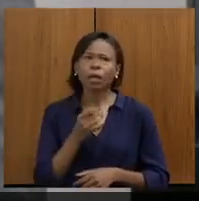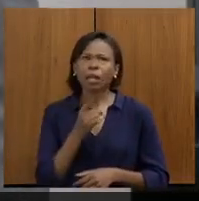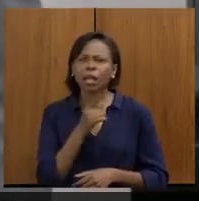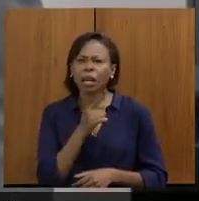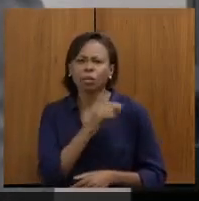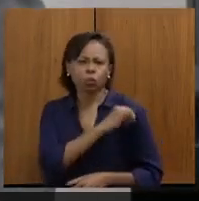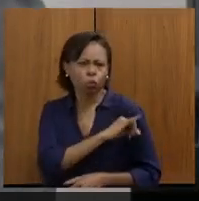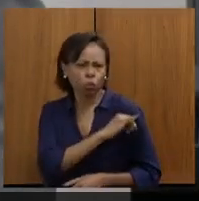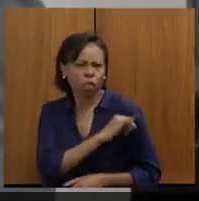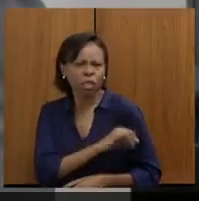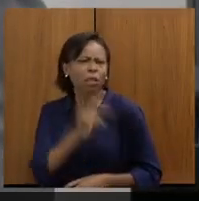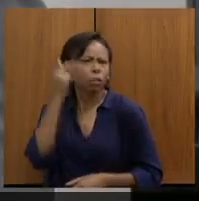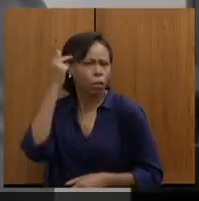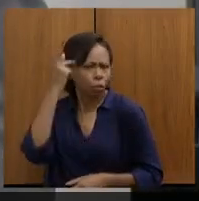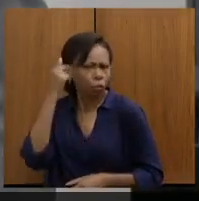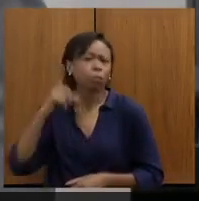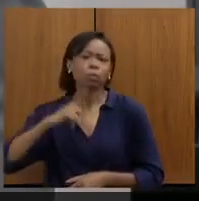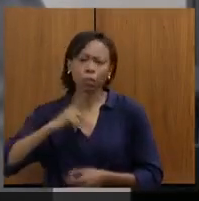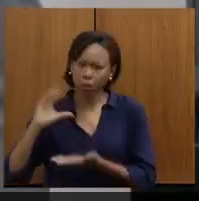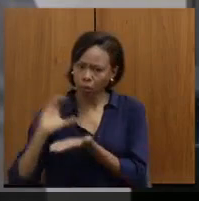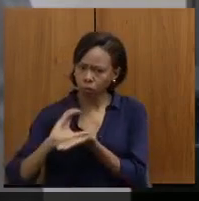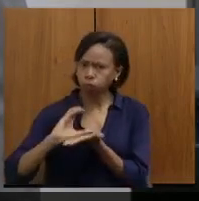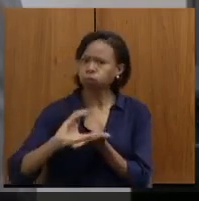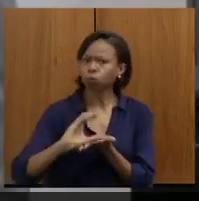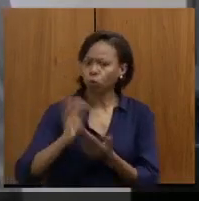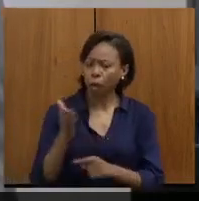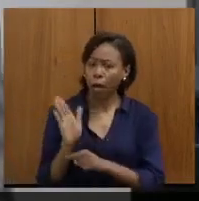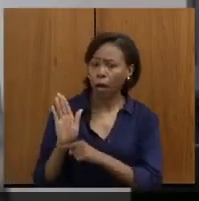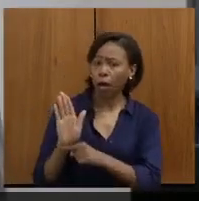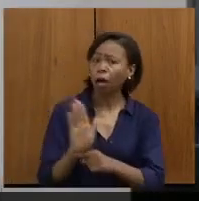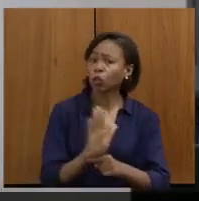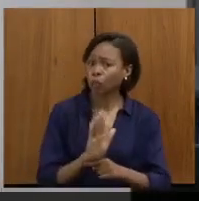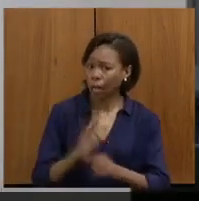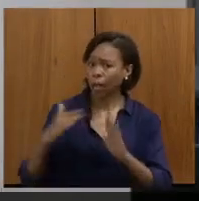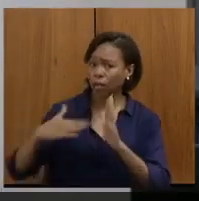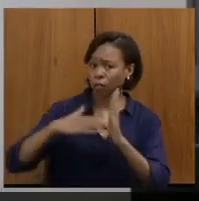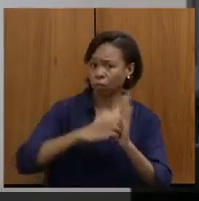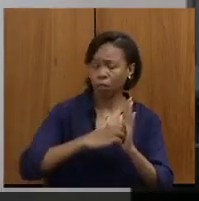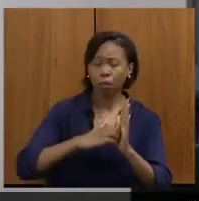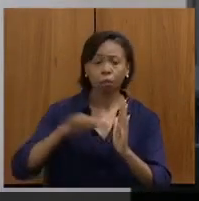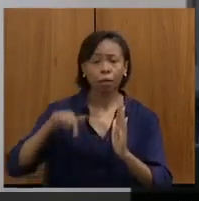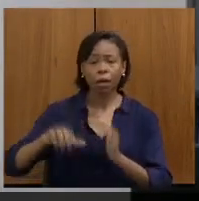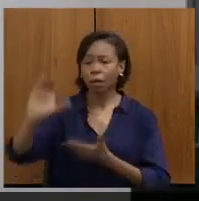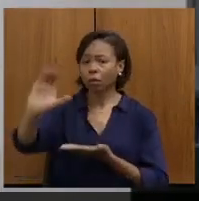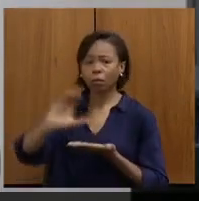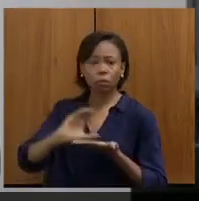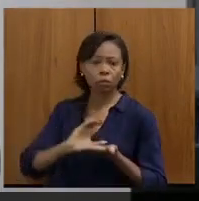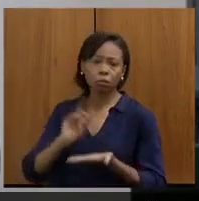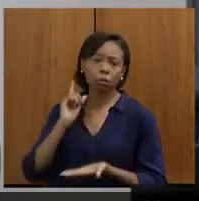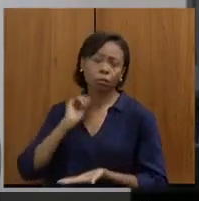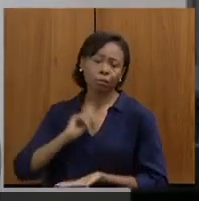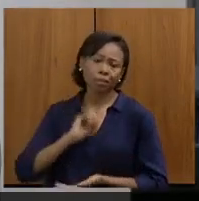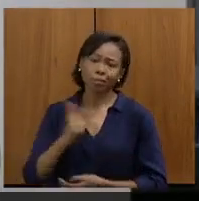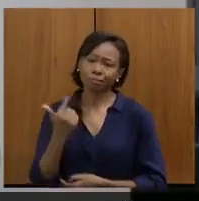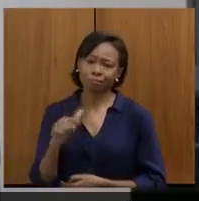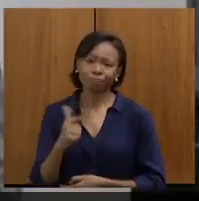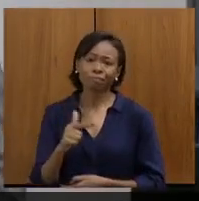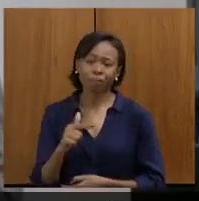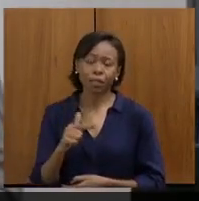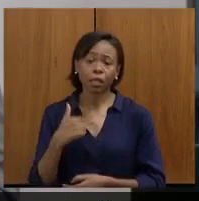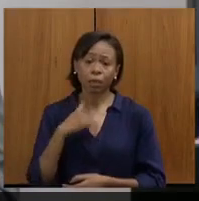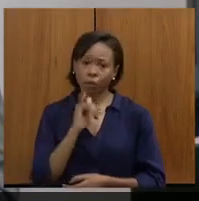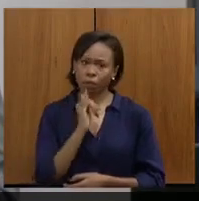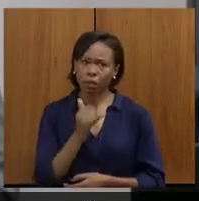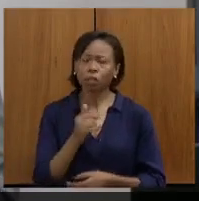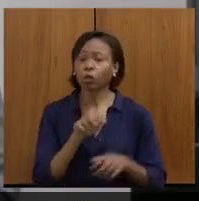São Paulo já recebem recursos para esses atendimentos e que Minas Gerais não receberia. Eu estou falando de uma coisa.